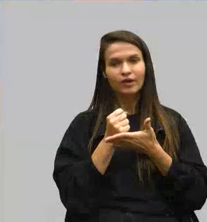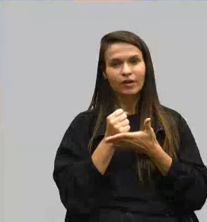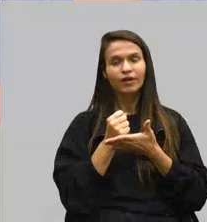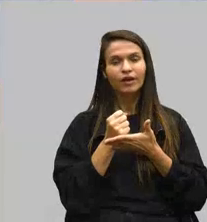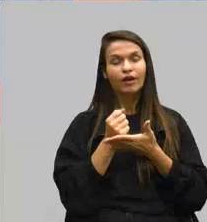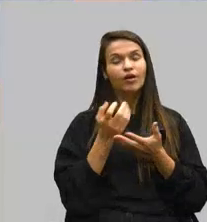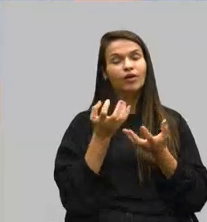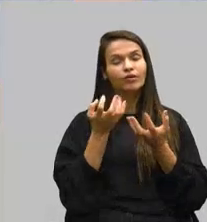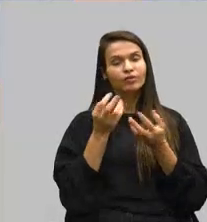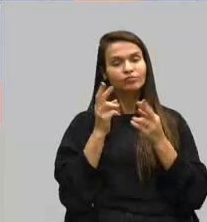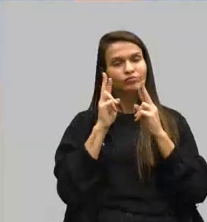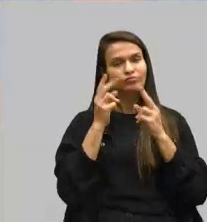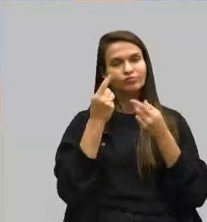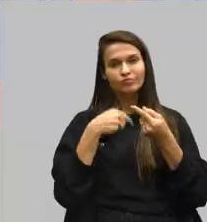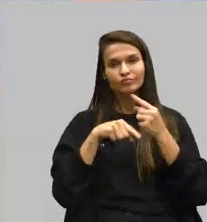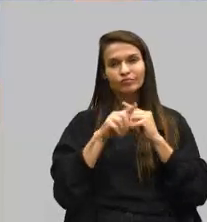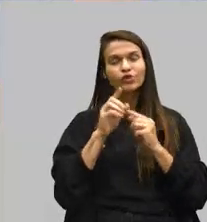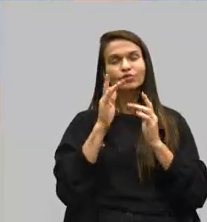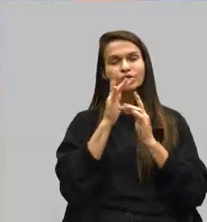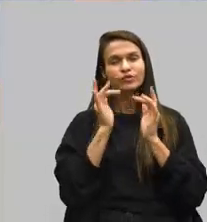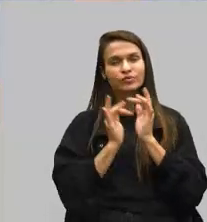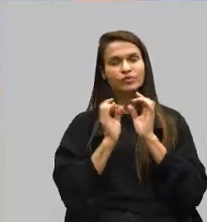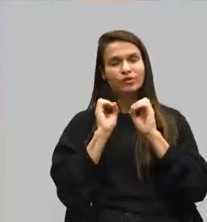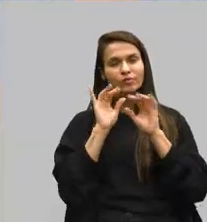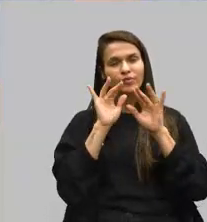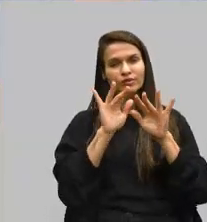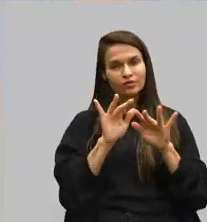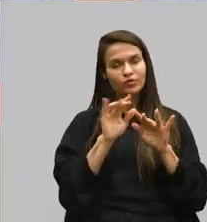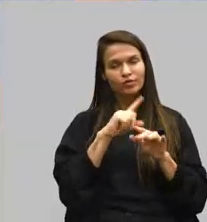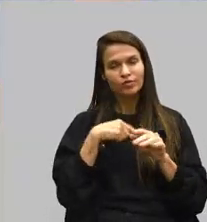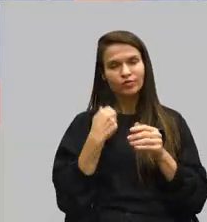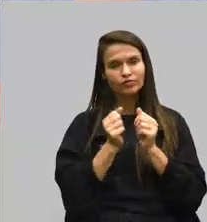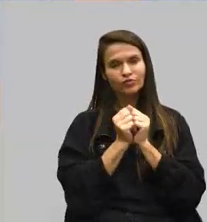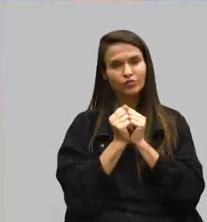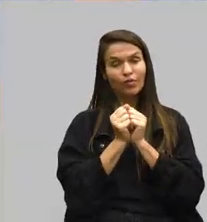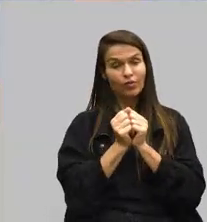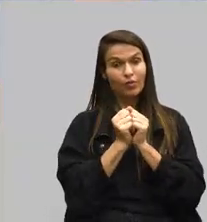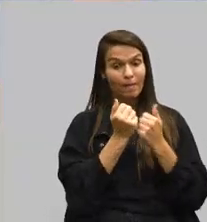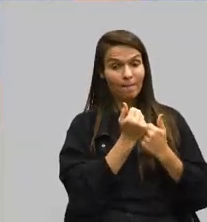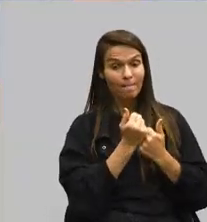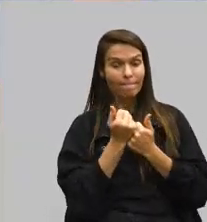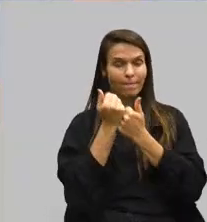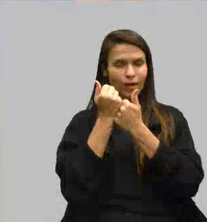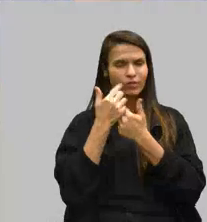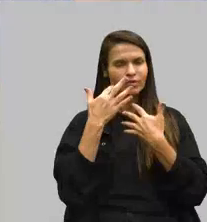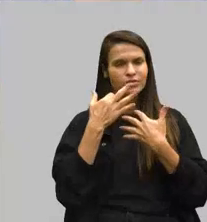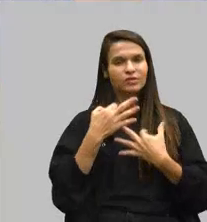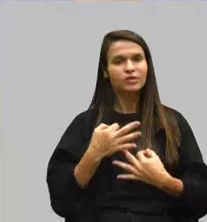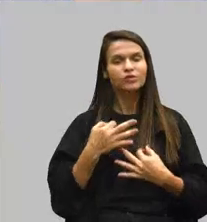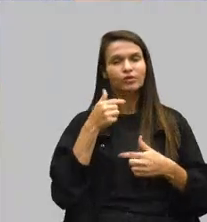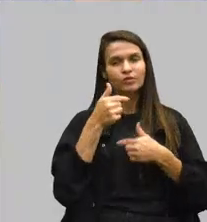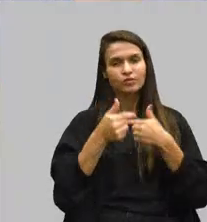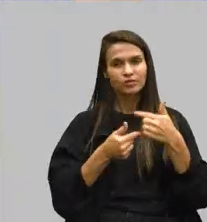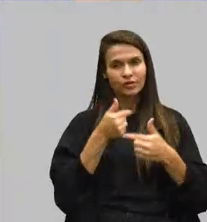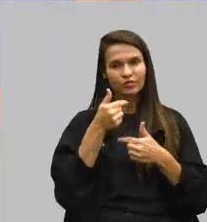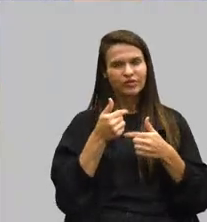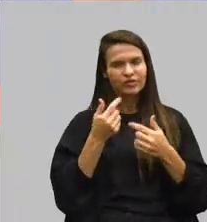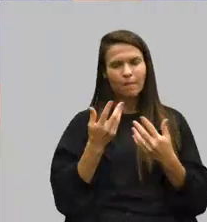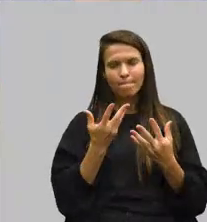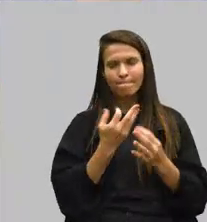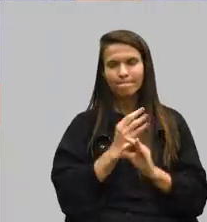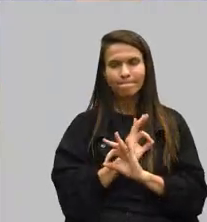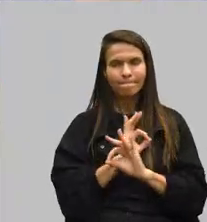desejar muito sucesso, que Jesus te abençoe, vamos estar aqui para te dar suporte, porque eu tenho certeza que o trabalho vai ser brilhante